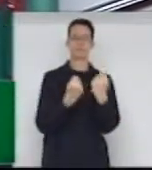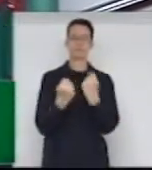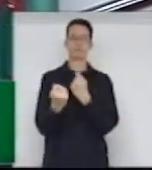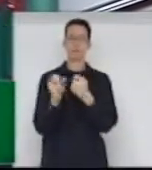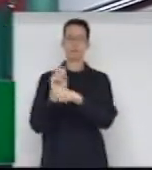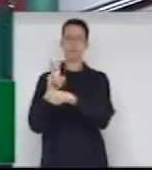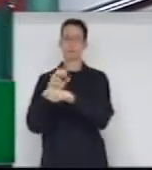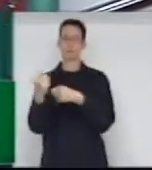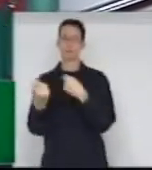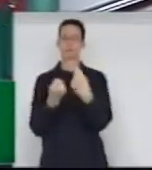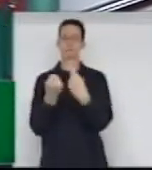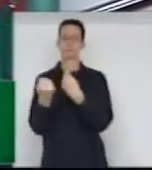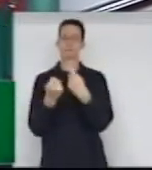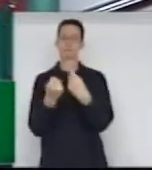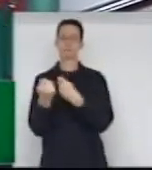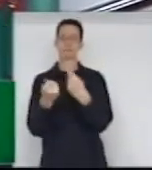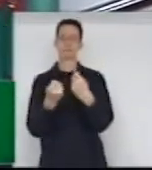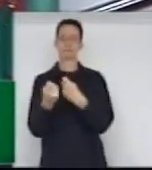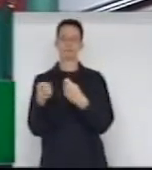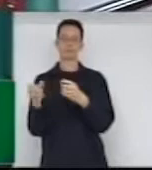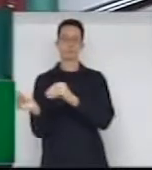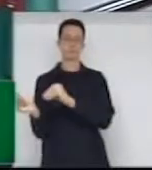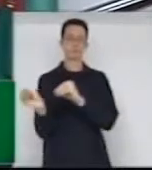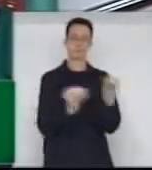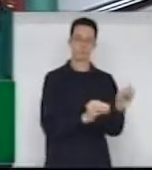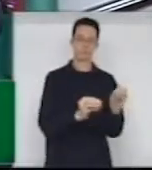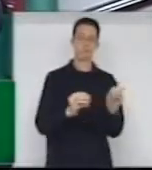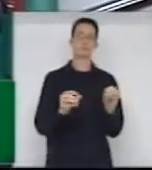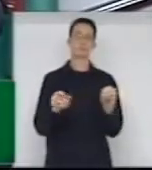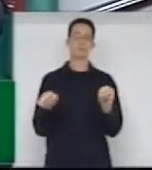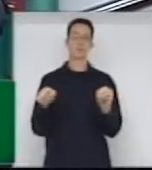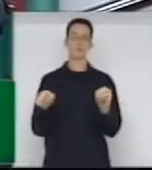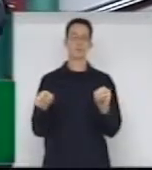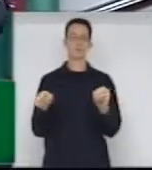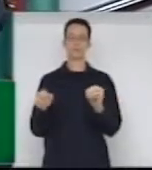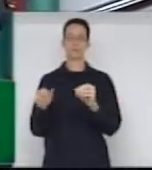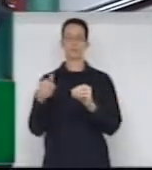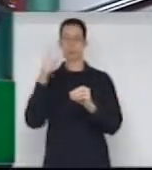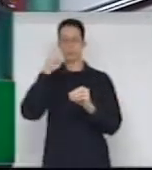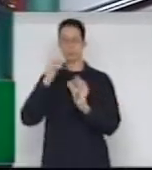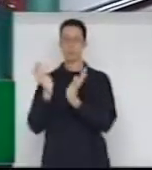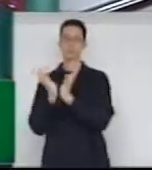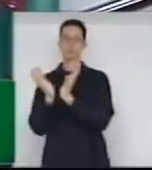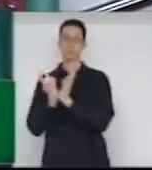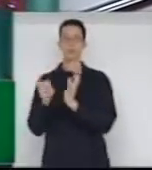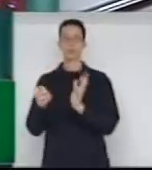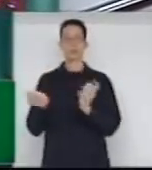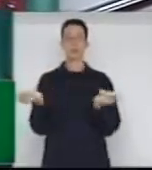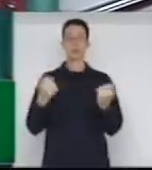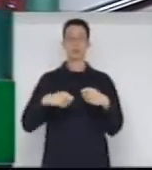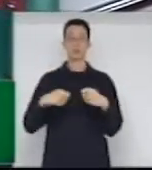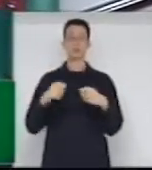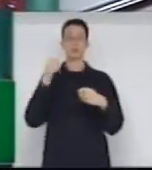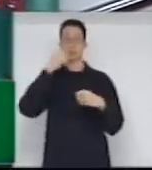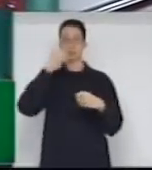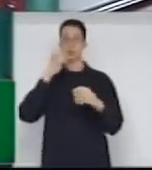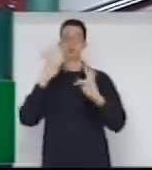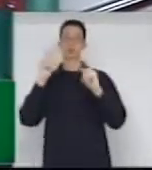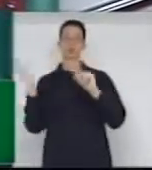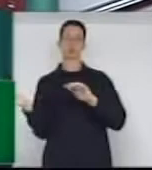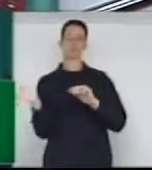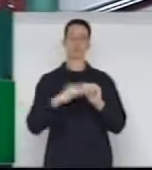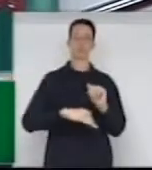cadastro da reserva formado pelo sexo feminino e, assim, todas serem convocadas. Como, por exemplo,